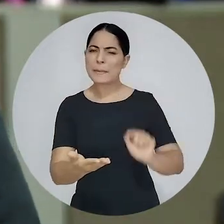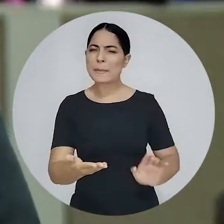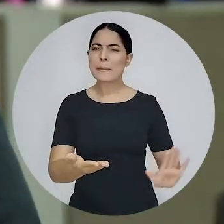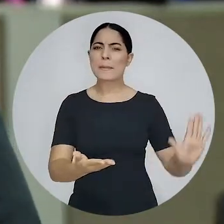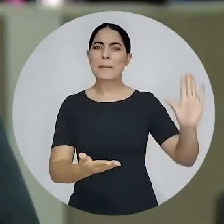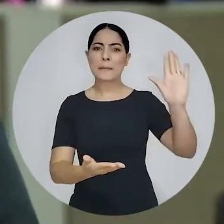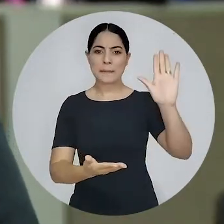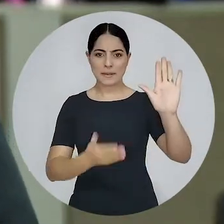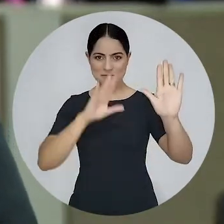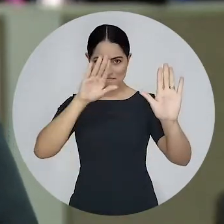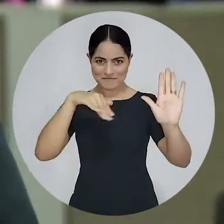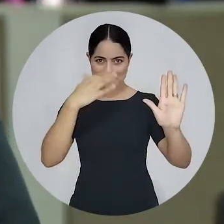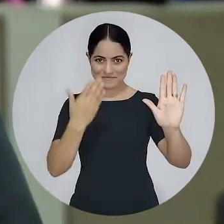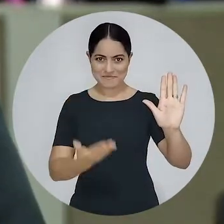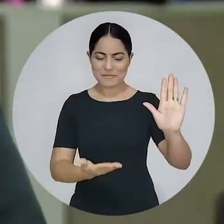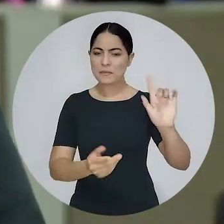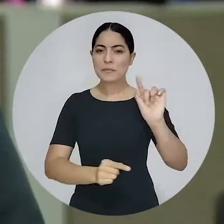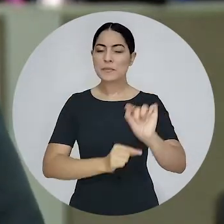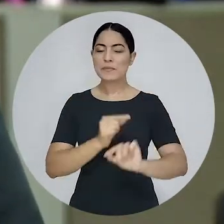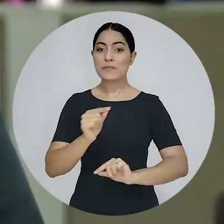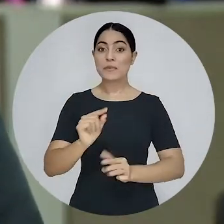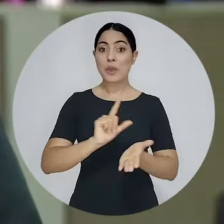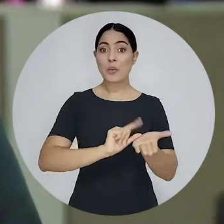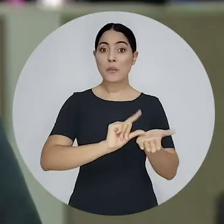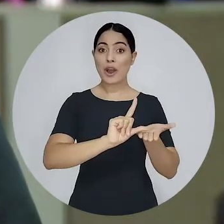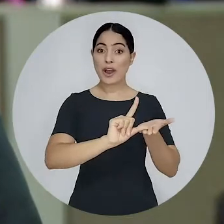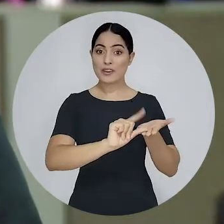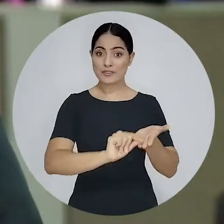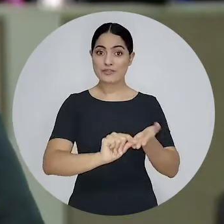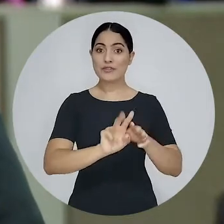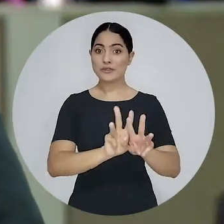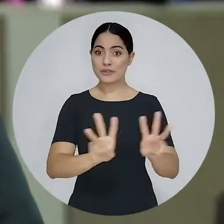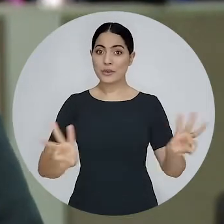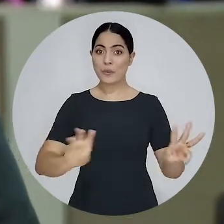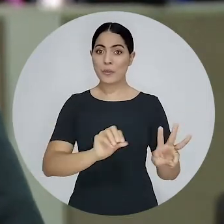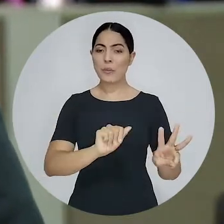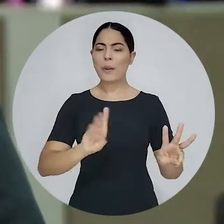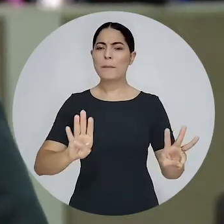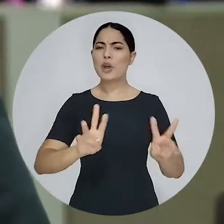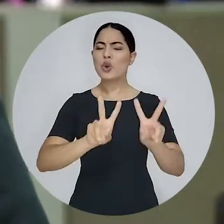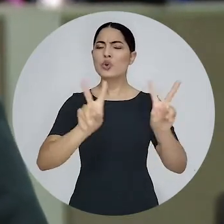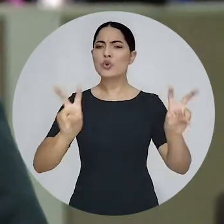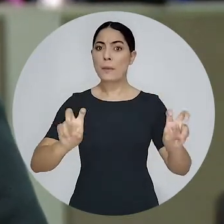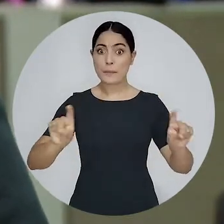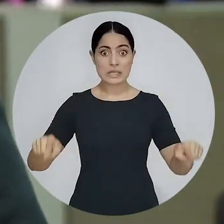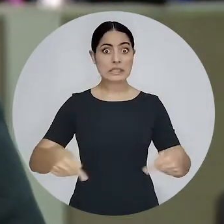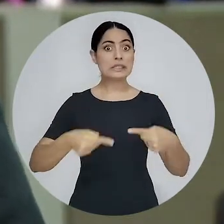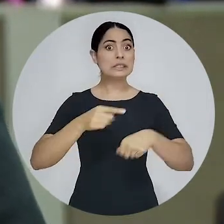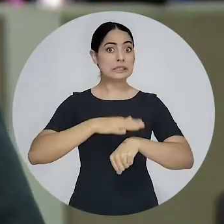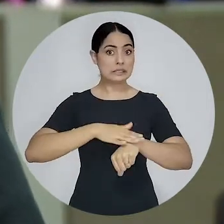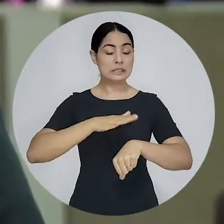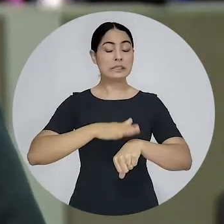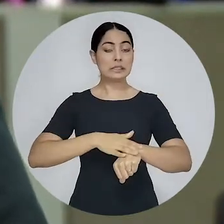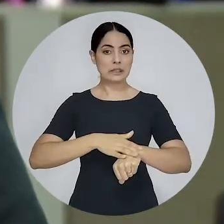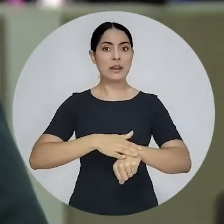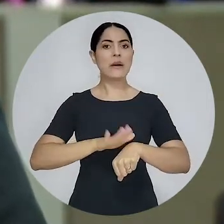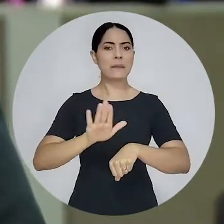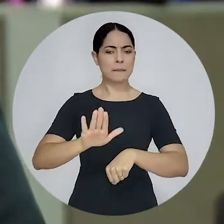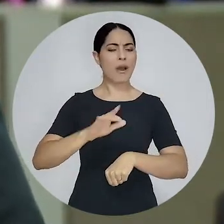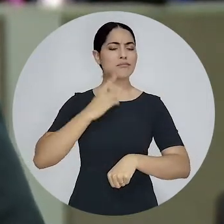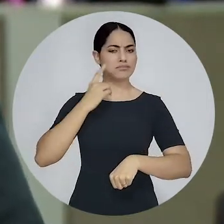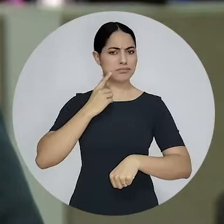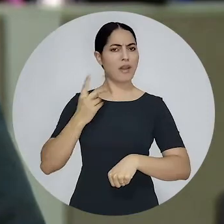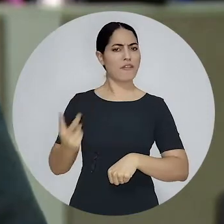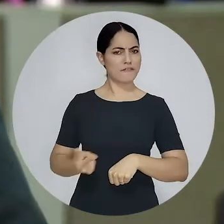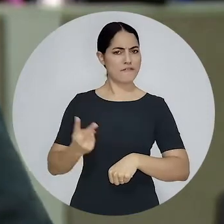advogadas de todo o país. Uma delas foi um artigo publicado no site da OAB sobre os desafios do momento e o